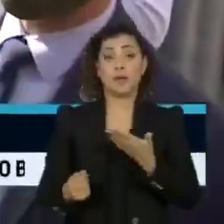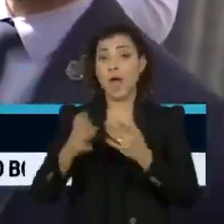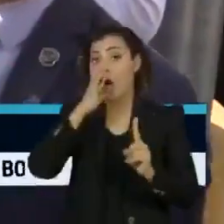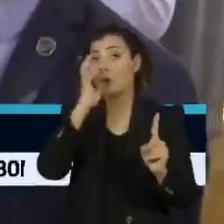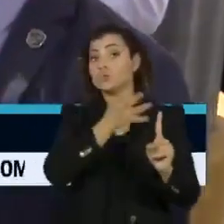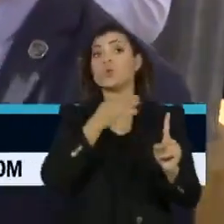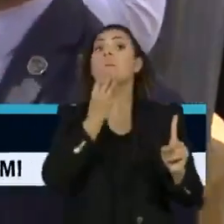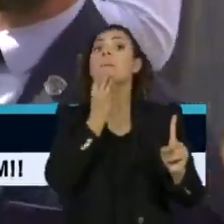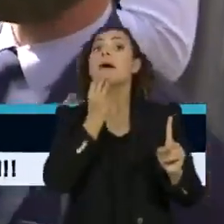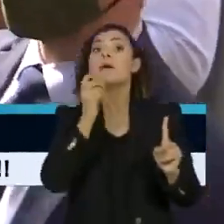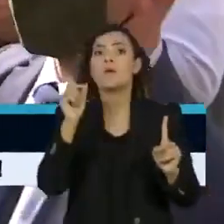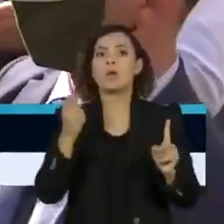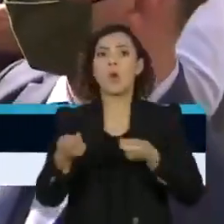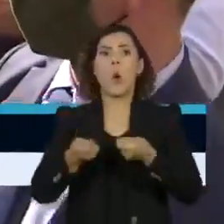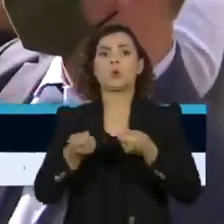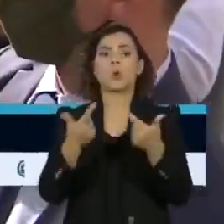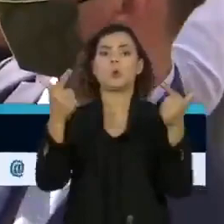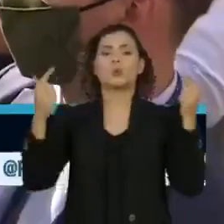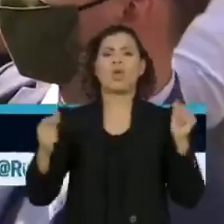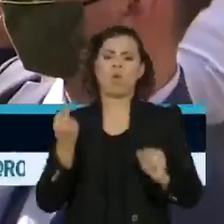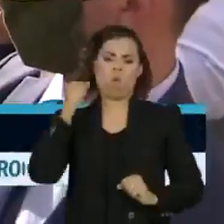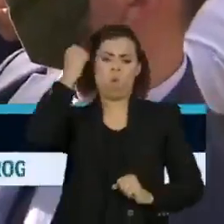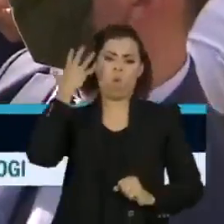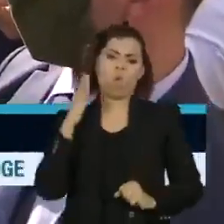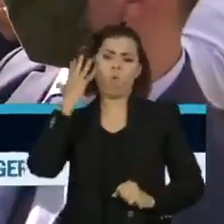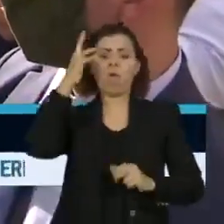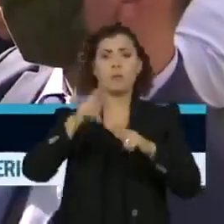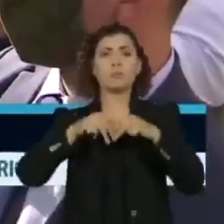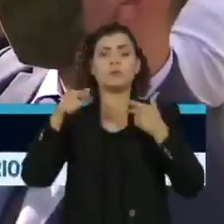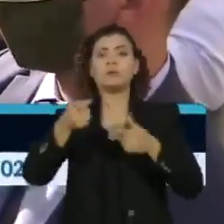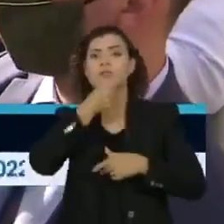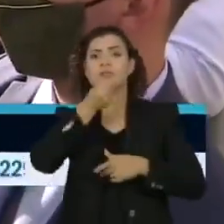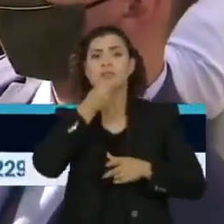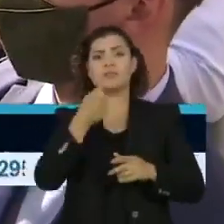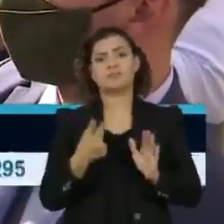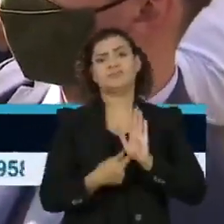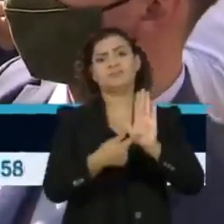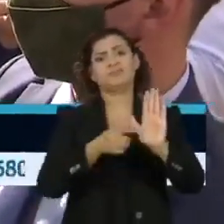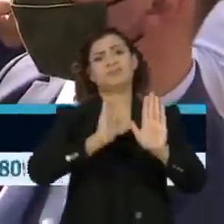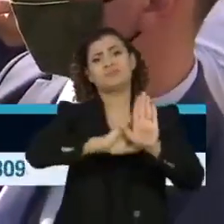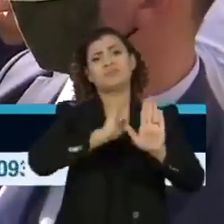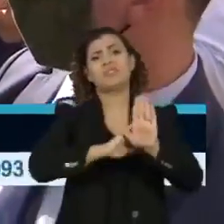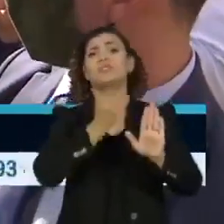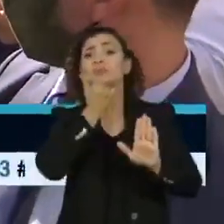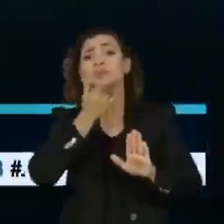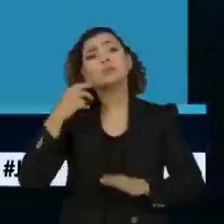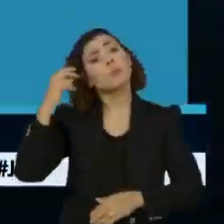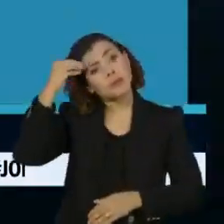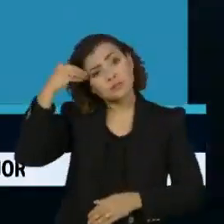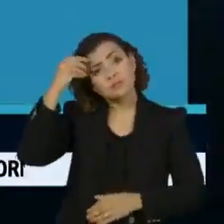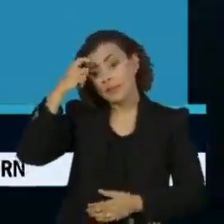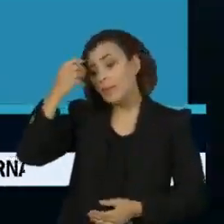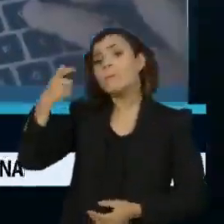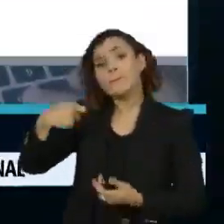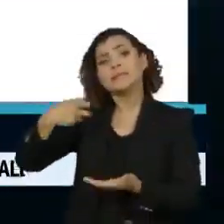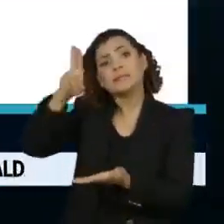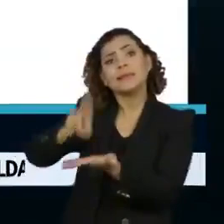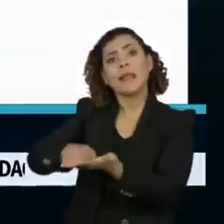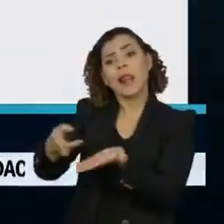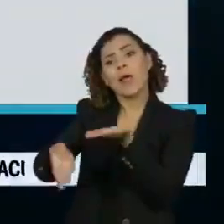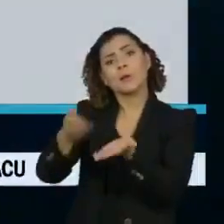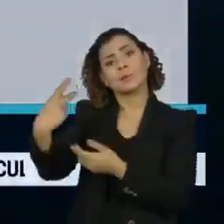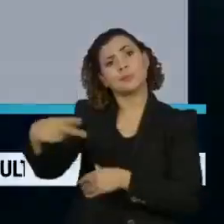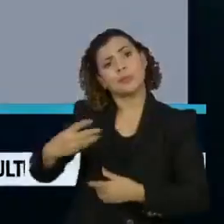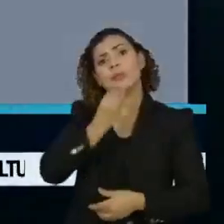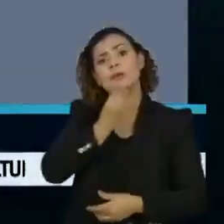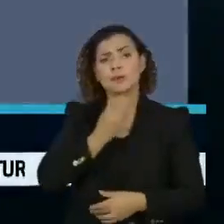acusou Maia de desequilíbrio e classificou a entrevista de indicadora de internação hospitalar. Em nome da bancada, o